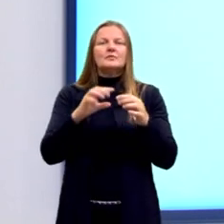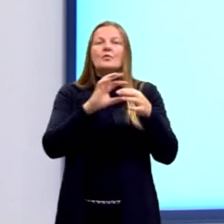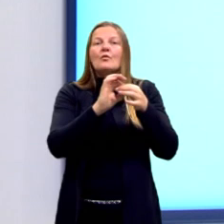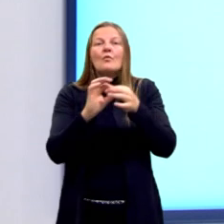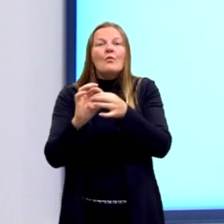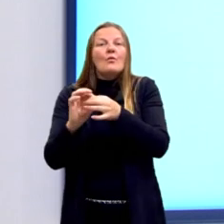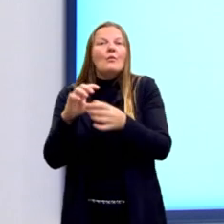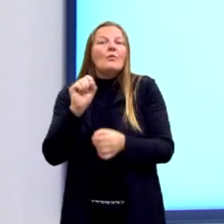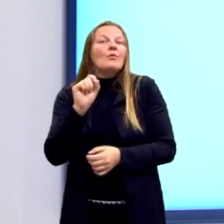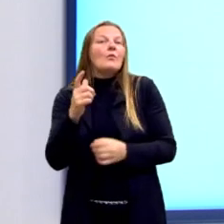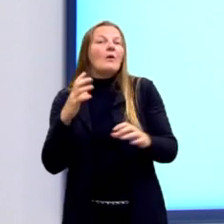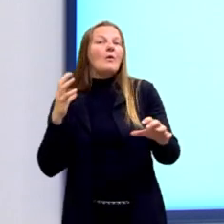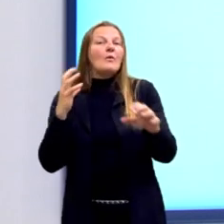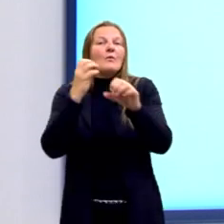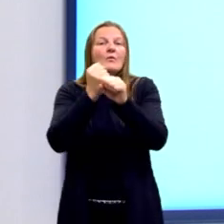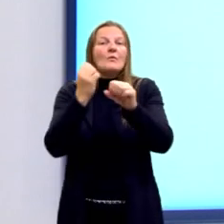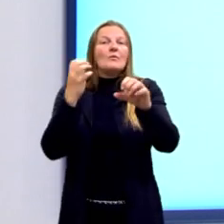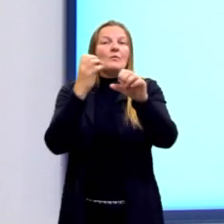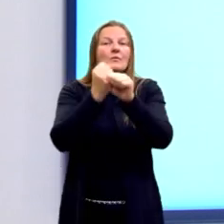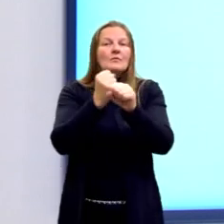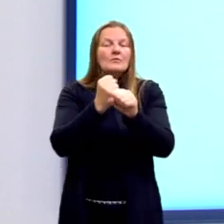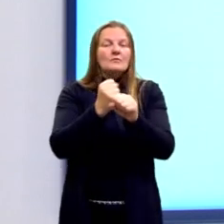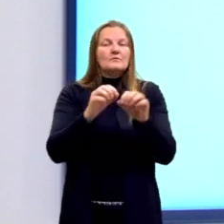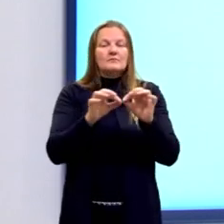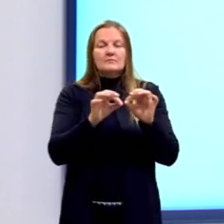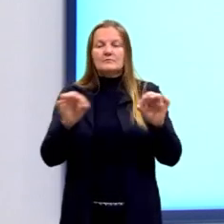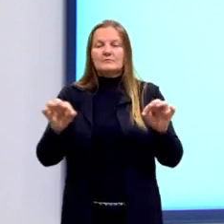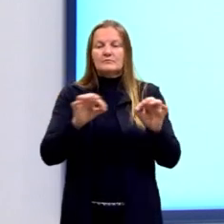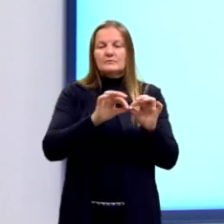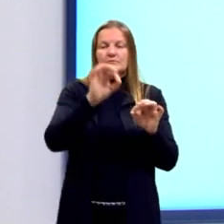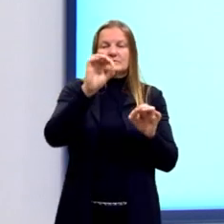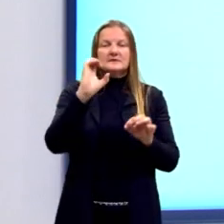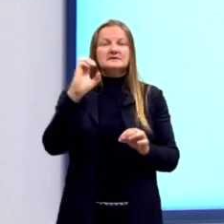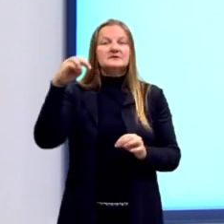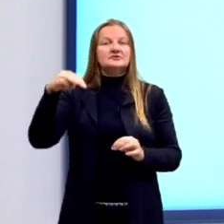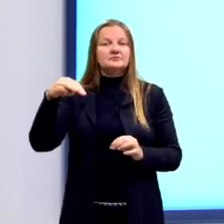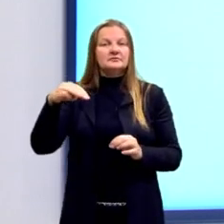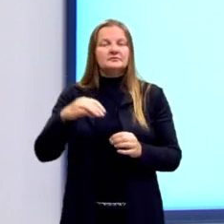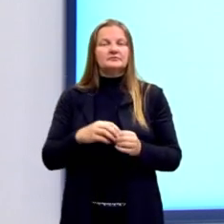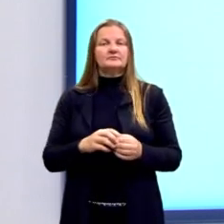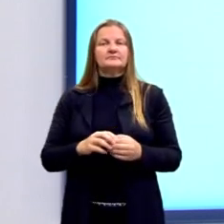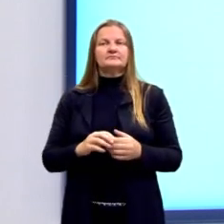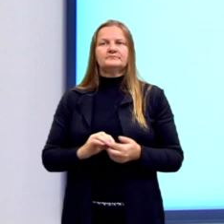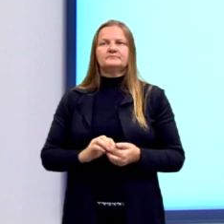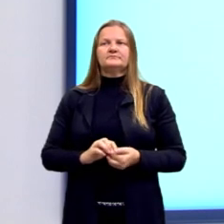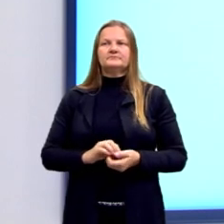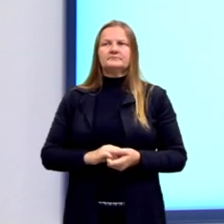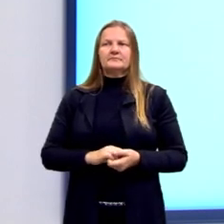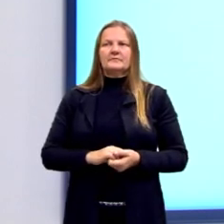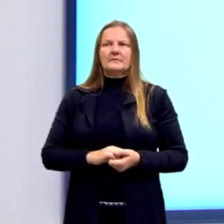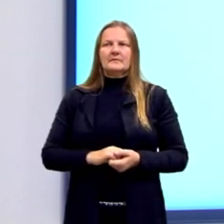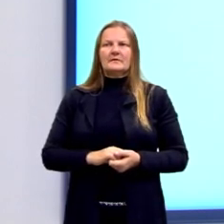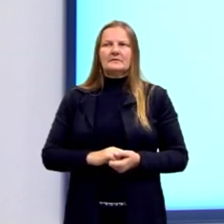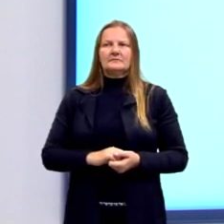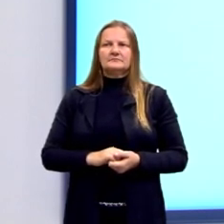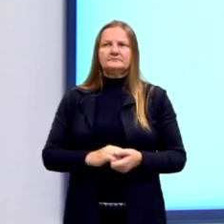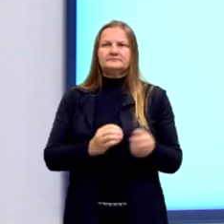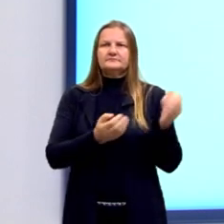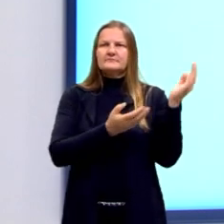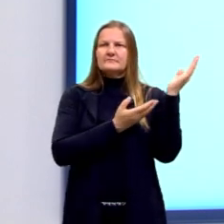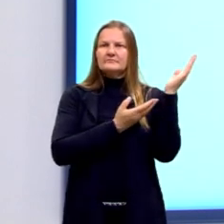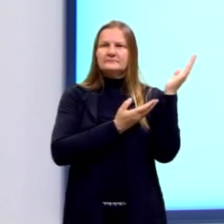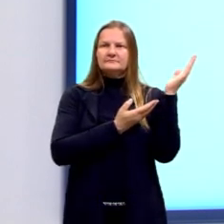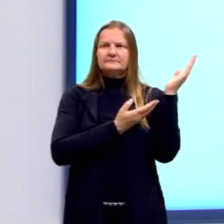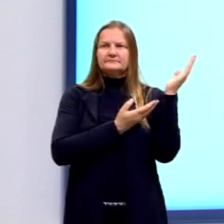qual é o valor da soma dos comprimentos em centímetro dos segmentos DB, segmento